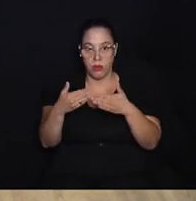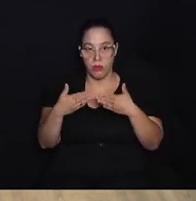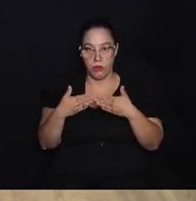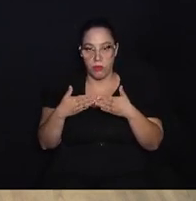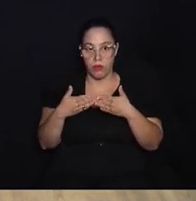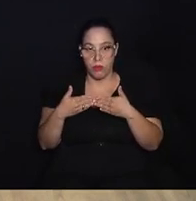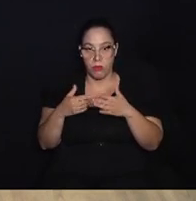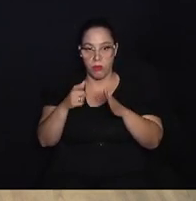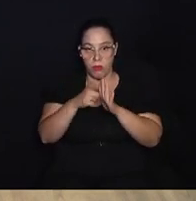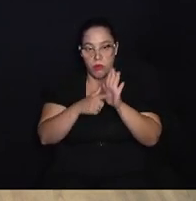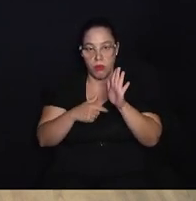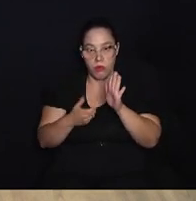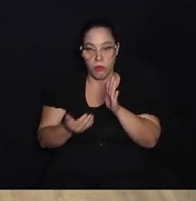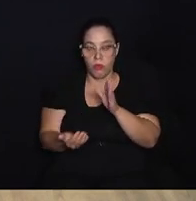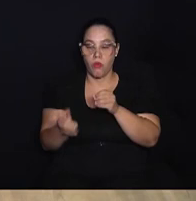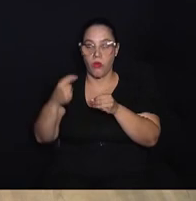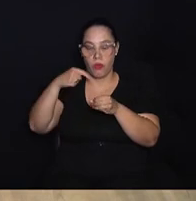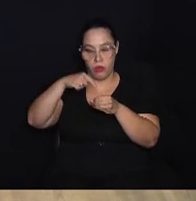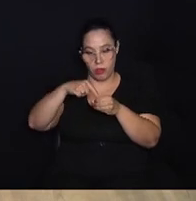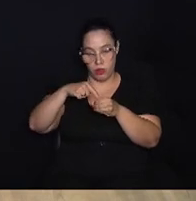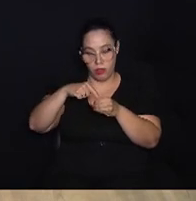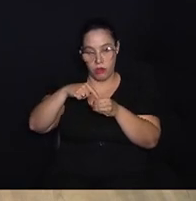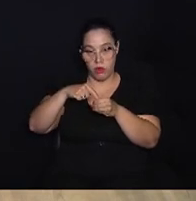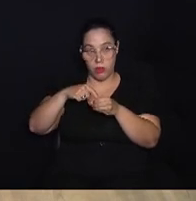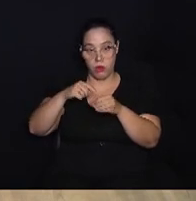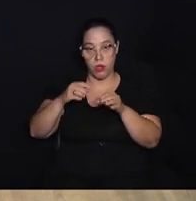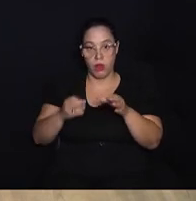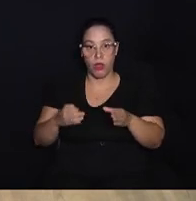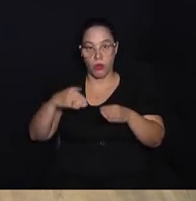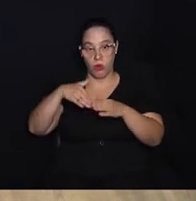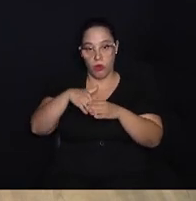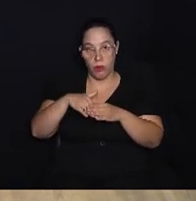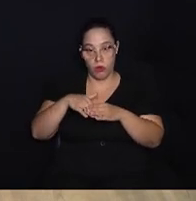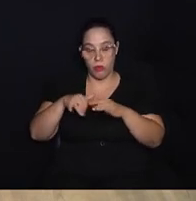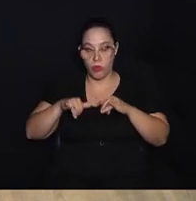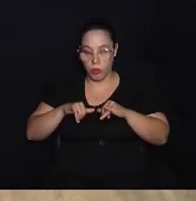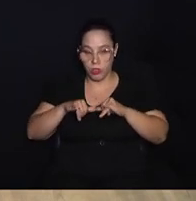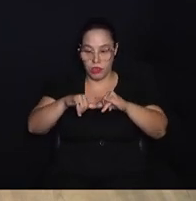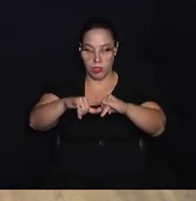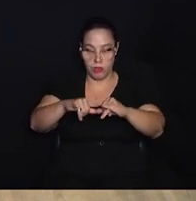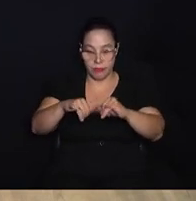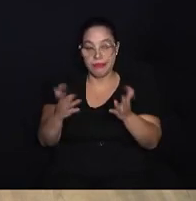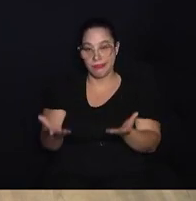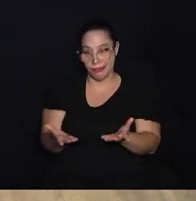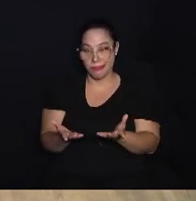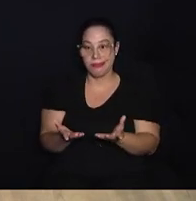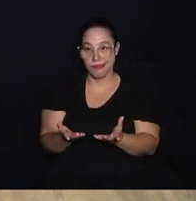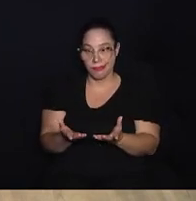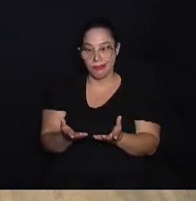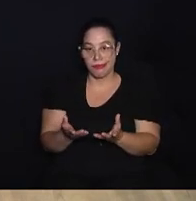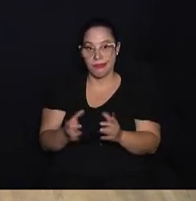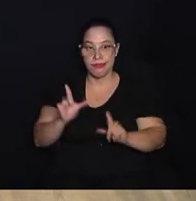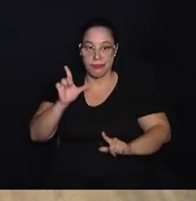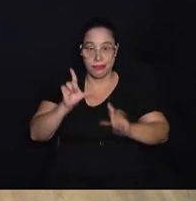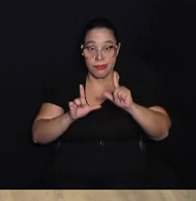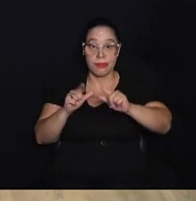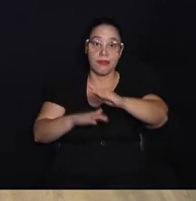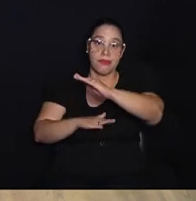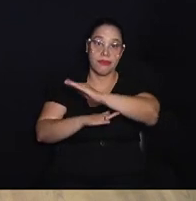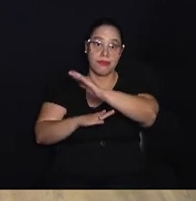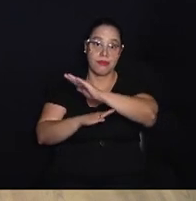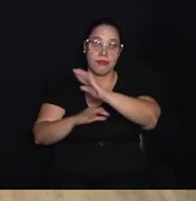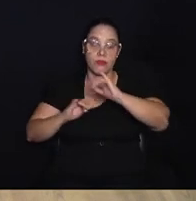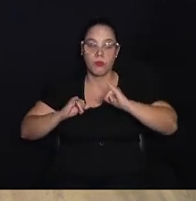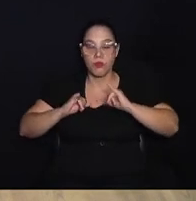que vão voltar a funcionar do lado de dentro do Mercadão. E com certeza a TV Câmara Campinas fará essa